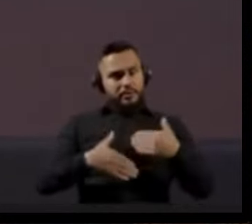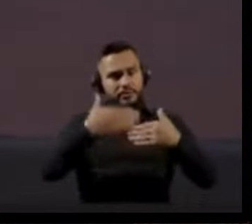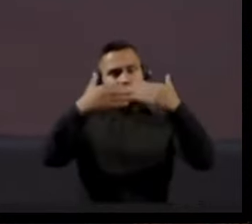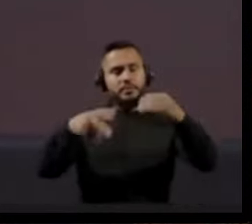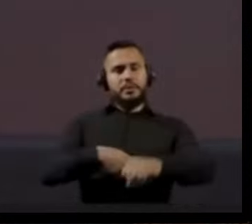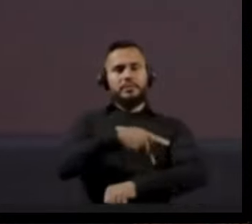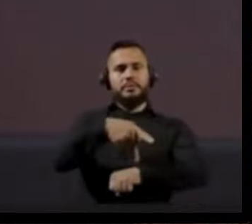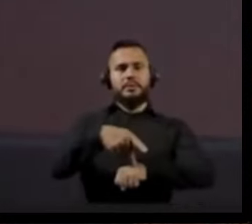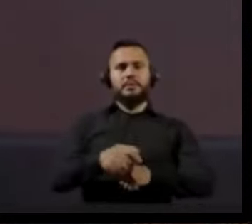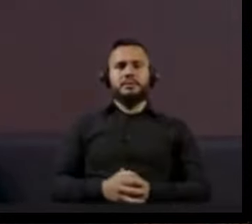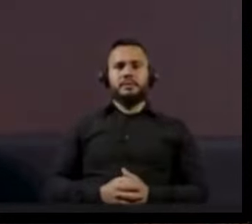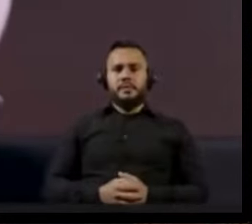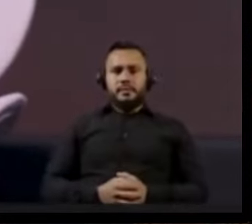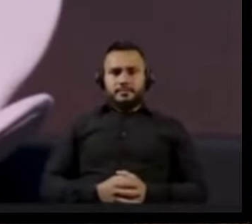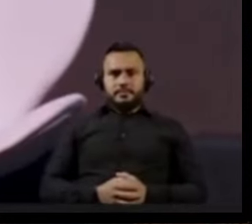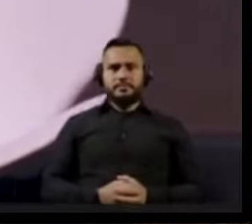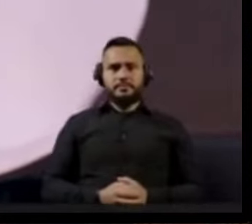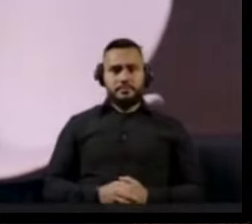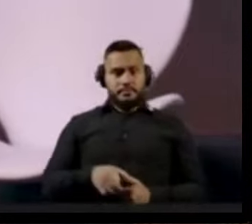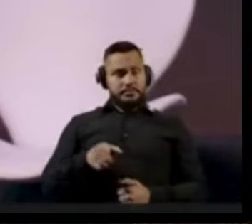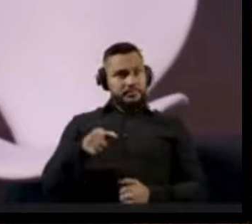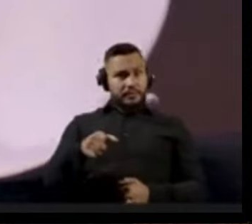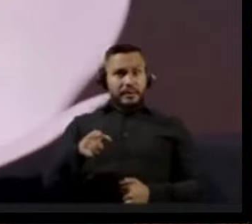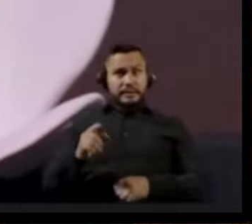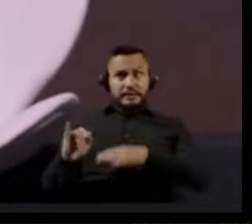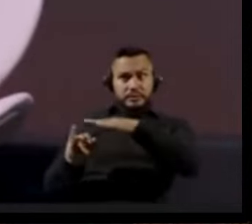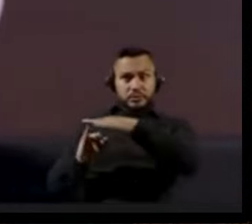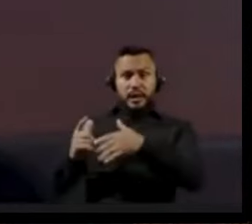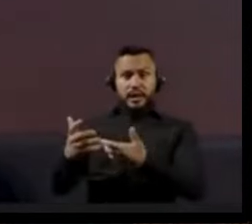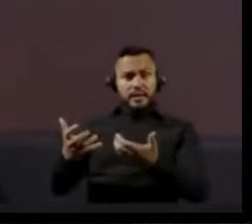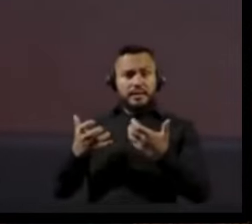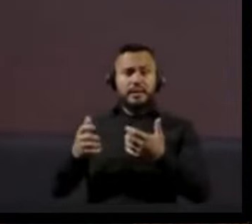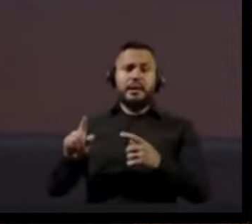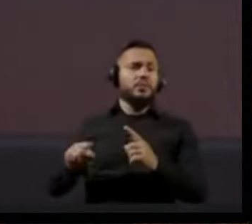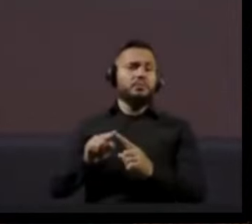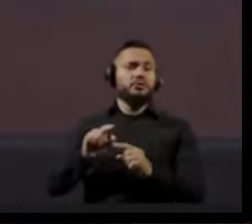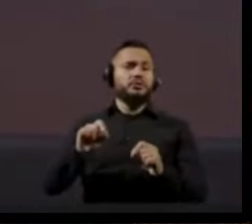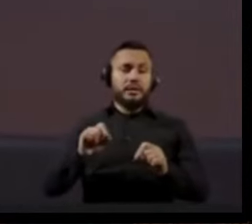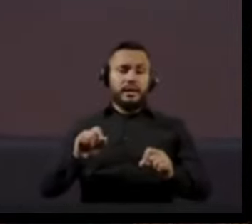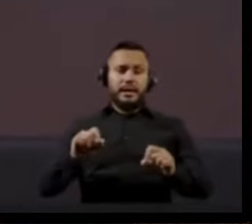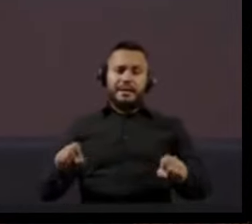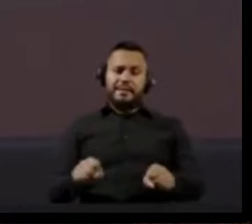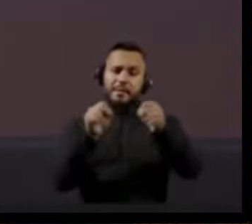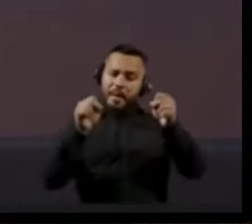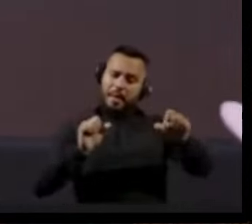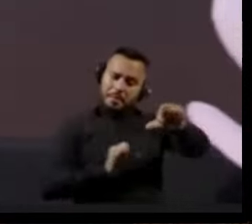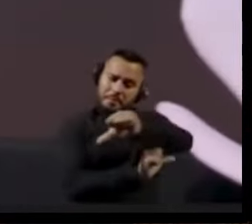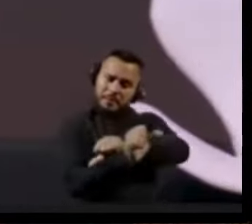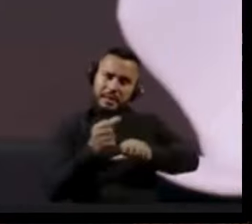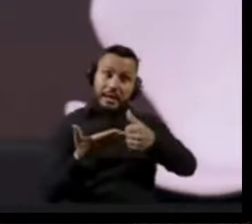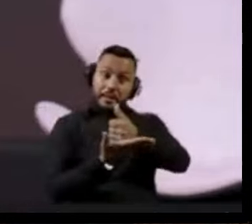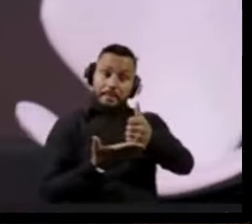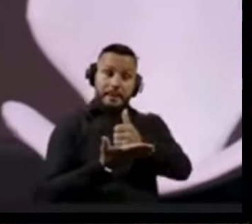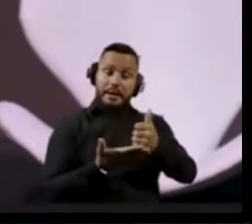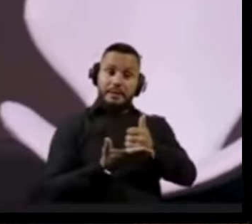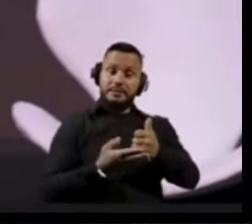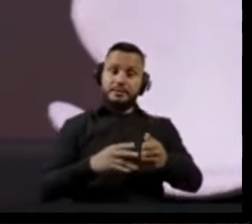país. Essas grandes fundações querem no final das contas mudar as bases que construíram a nossa nação.